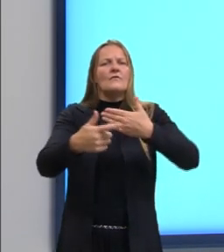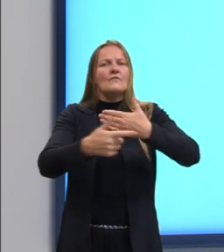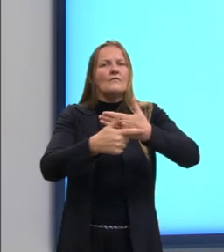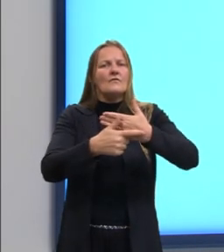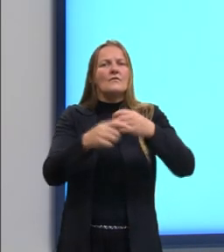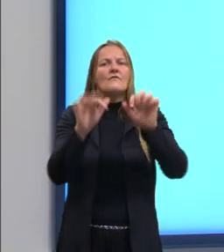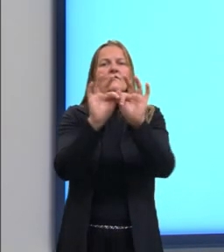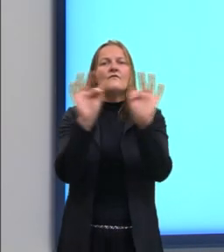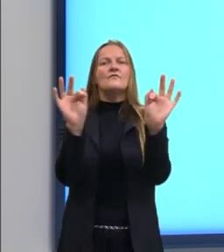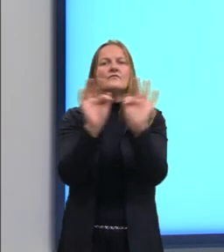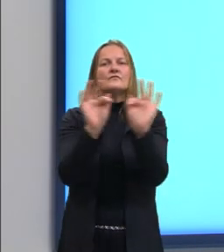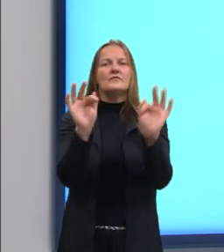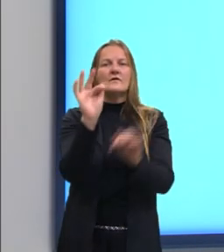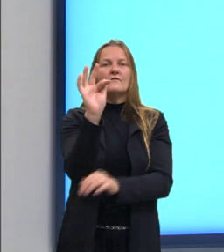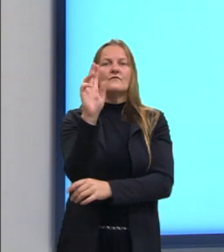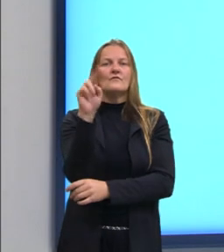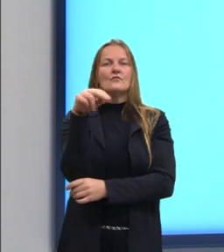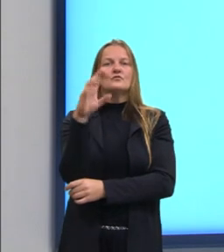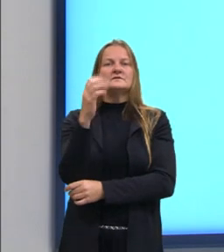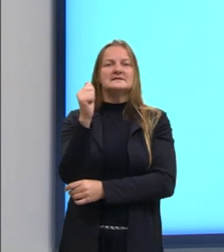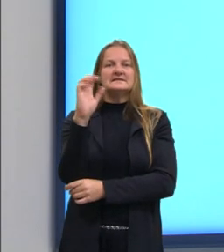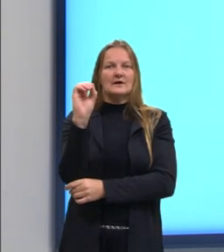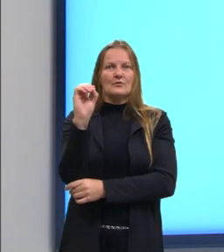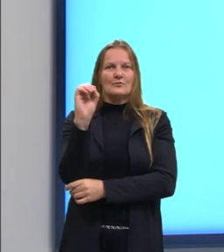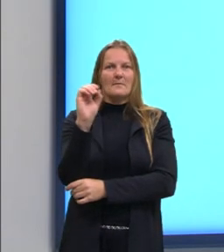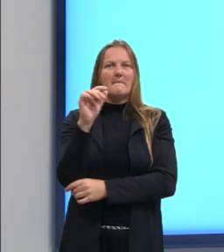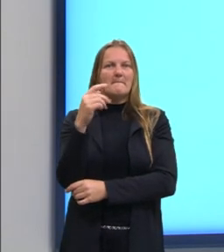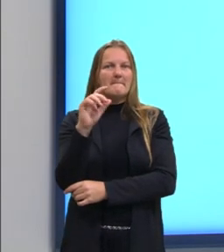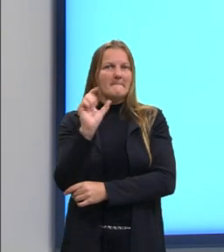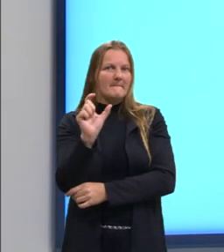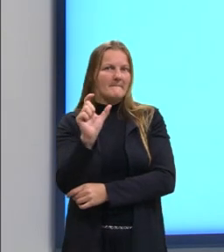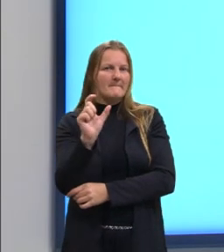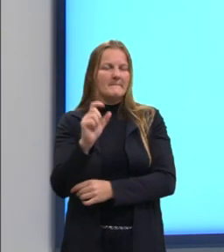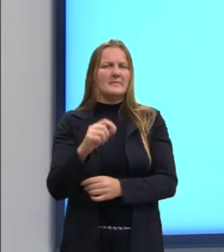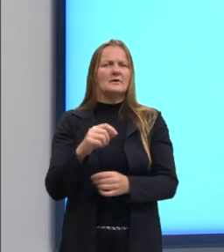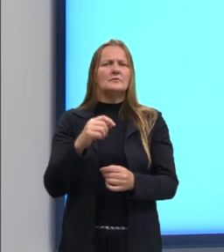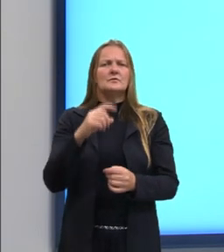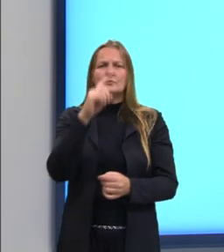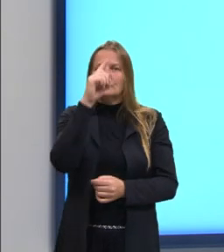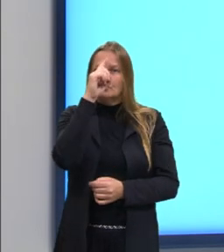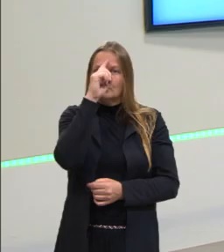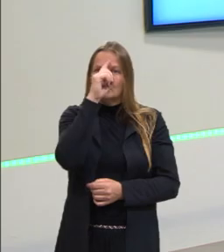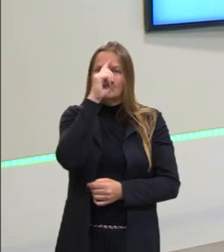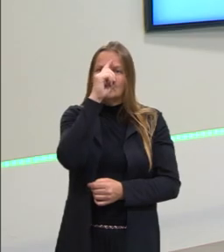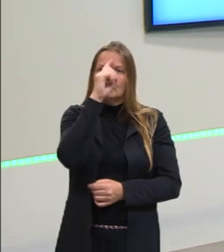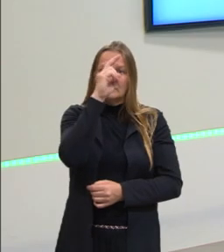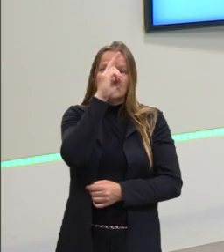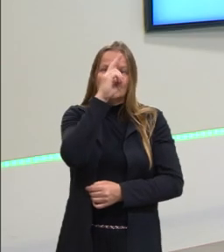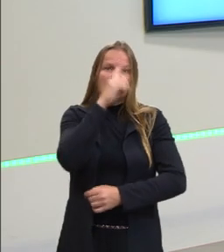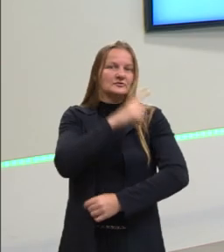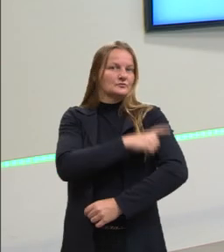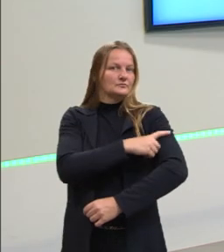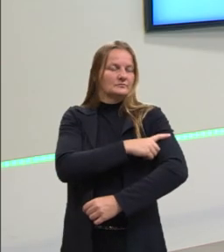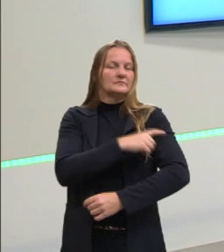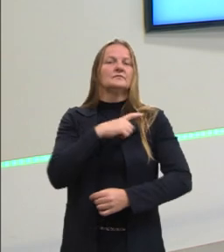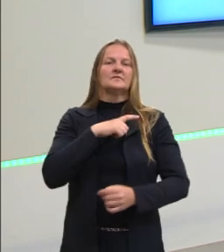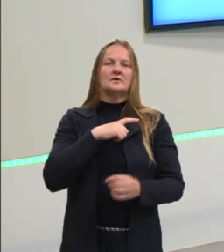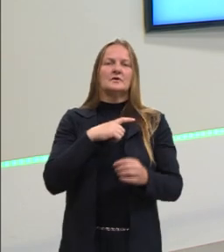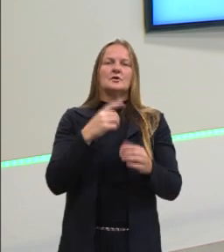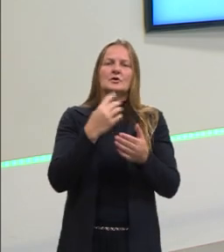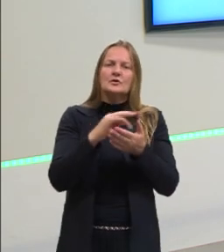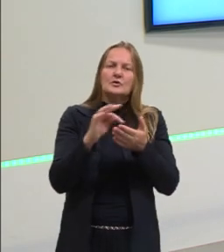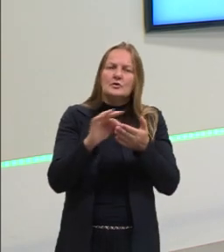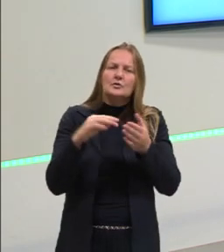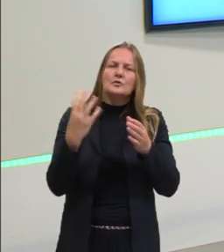bastante funções, ou estão estudando funções, no primeiro ano do ensino médio. Começa, então, teoria dos conjuntos,